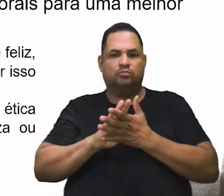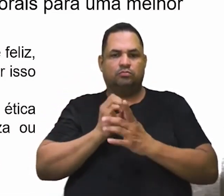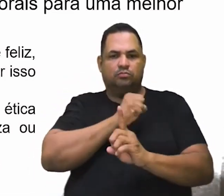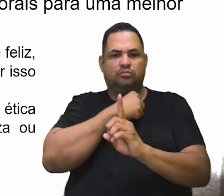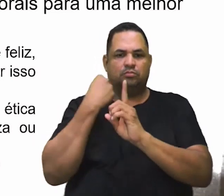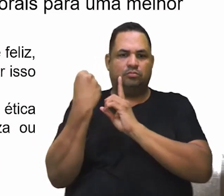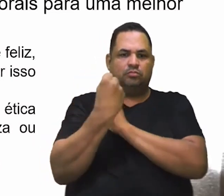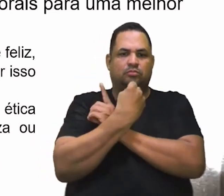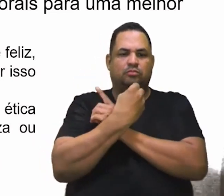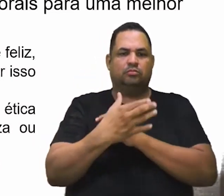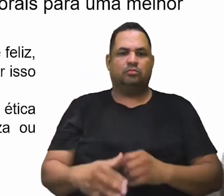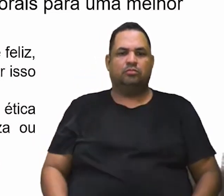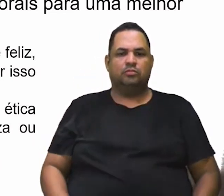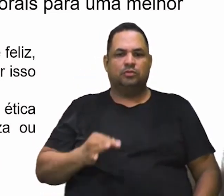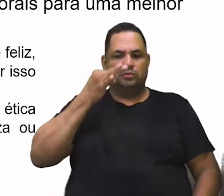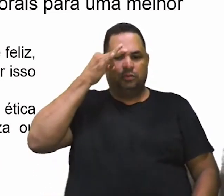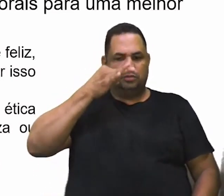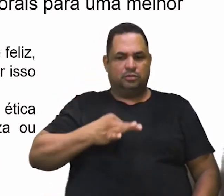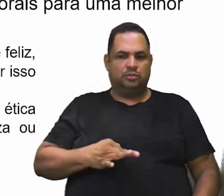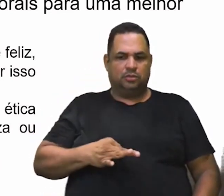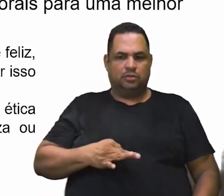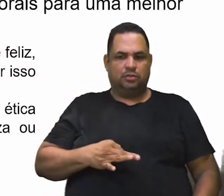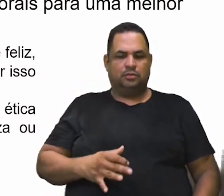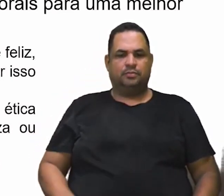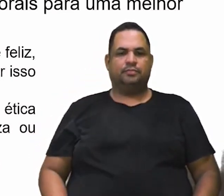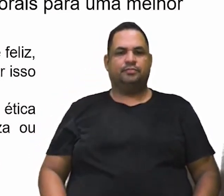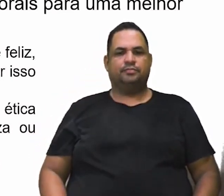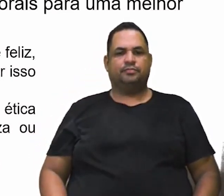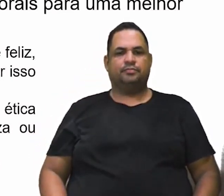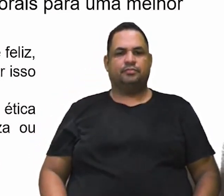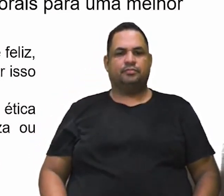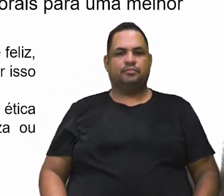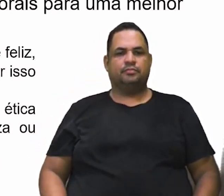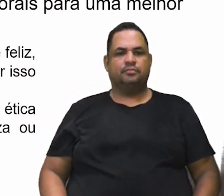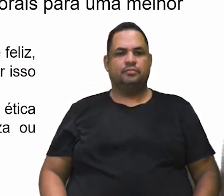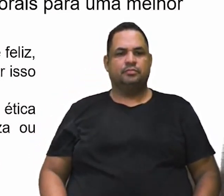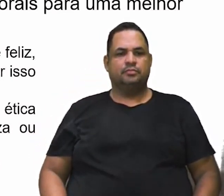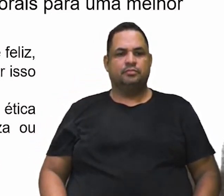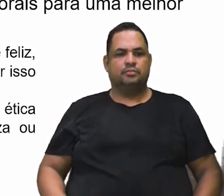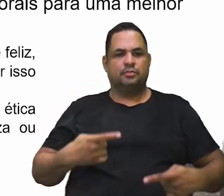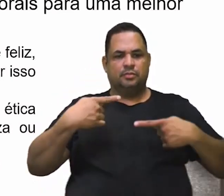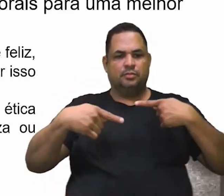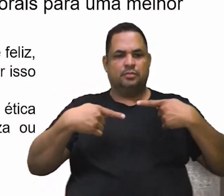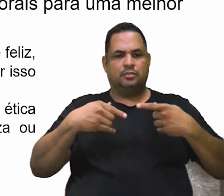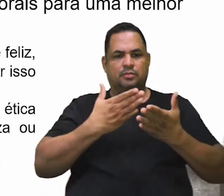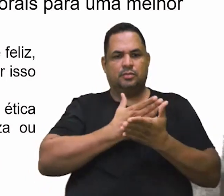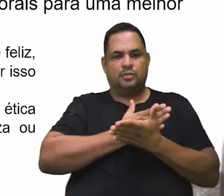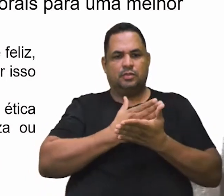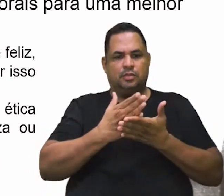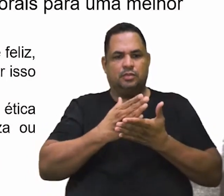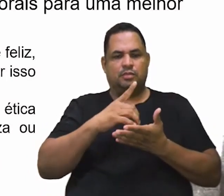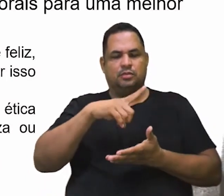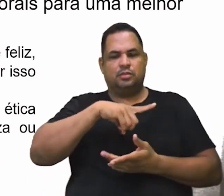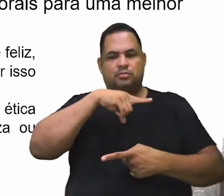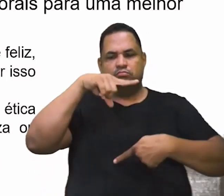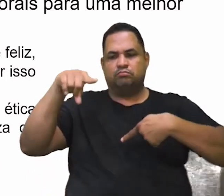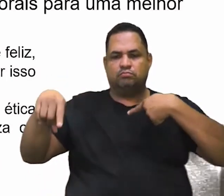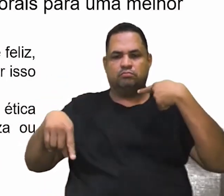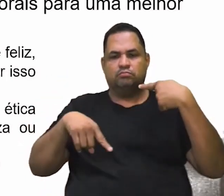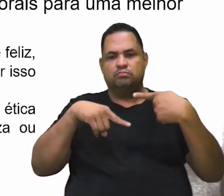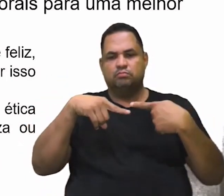Sociedade justa. Roberto Bobbio. A política, em seu início, tinha uma